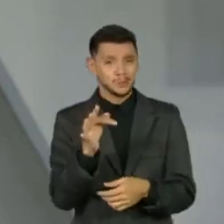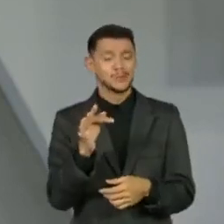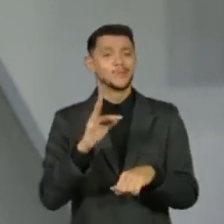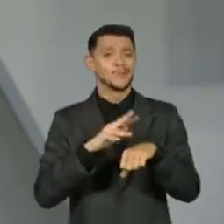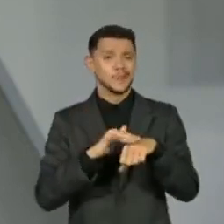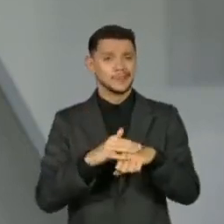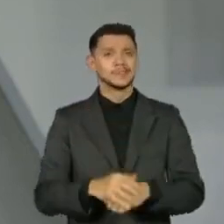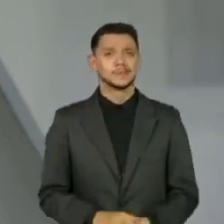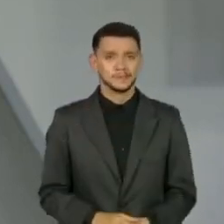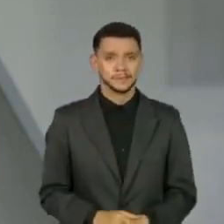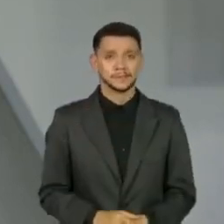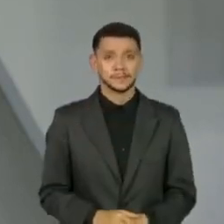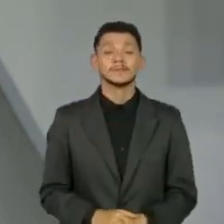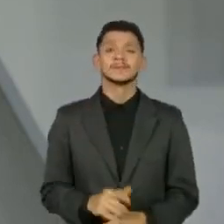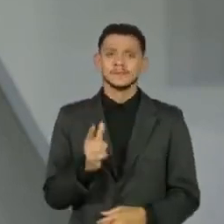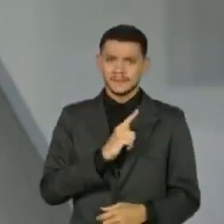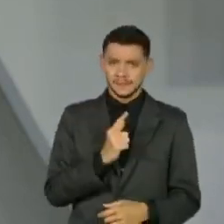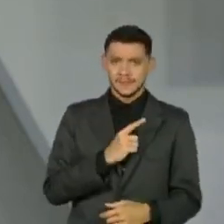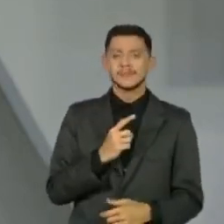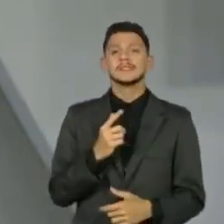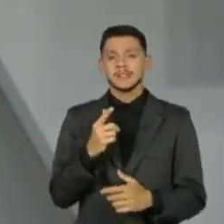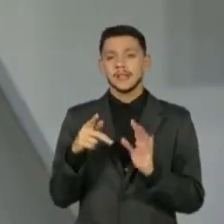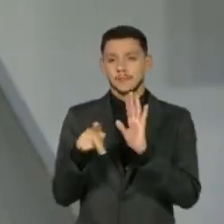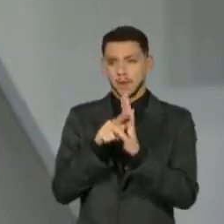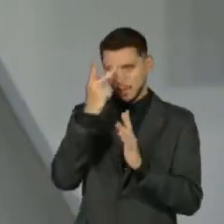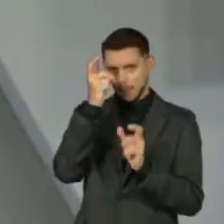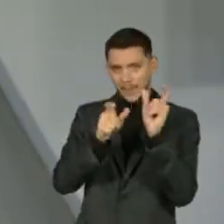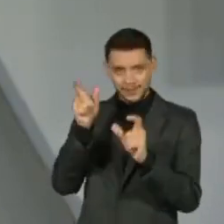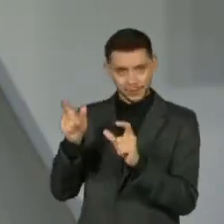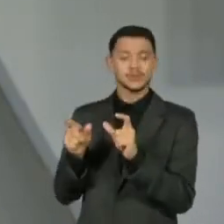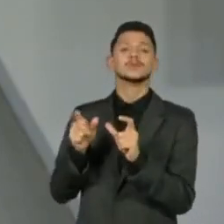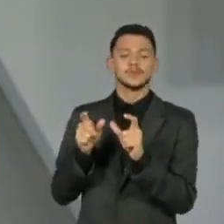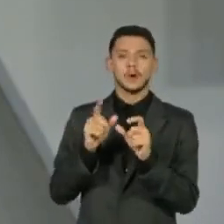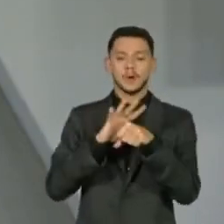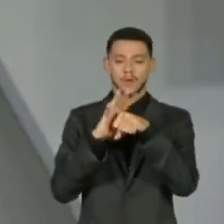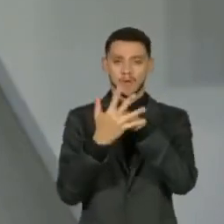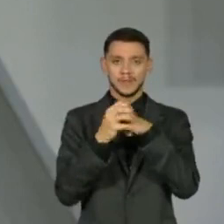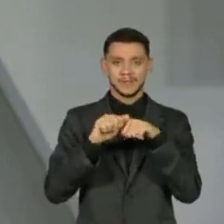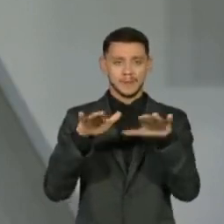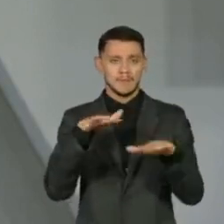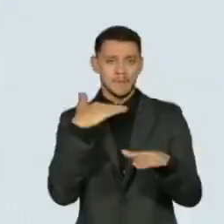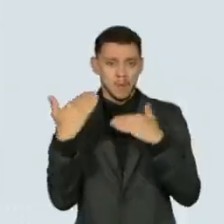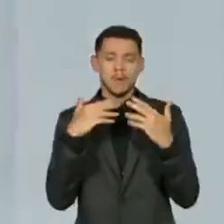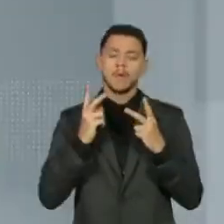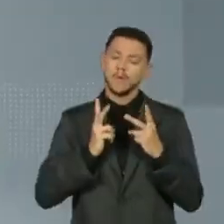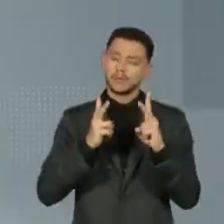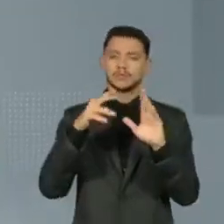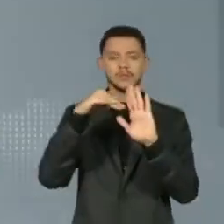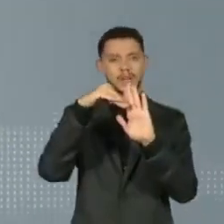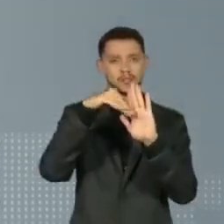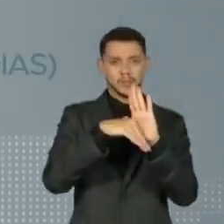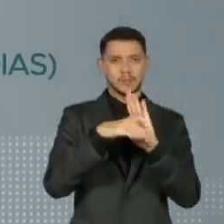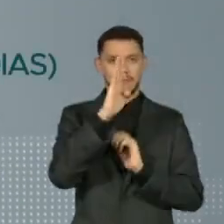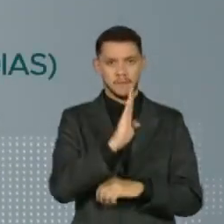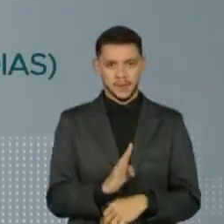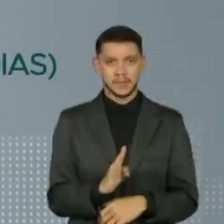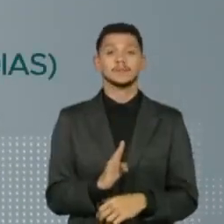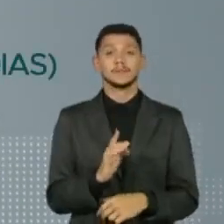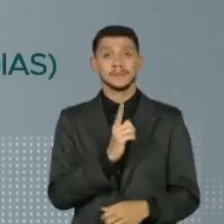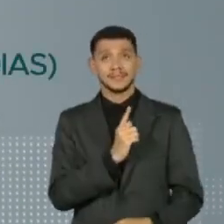As médias de casos e vítimas da covid-19 seguem em queda no Brasil. São mais de